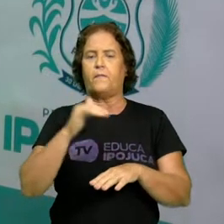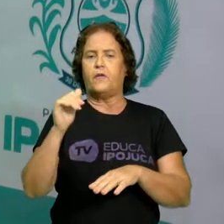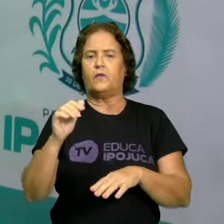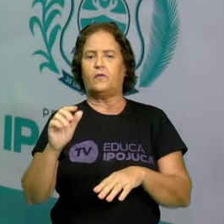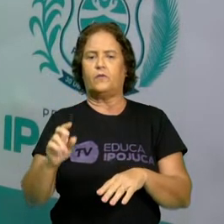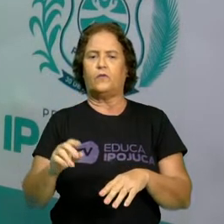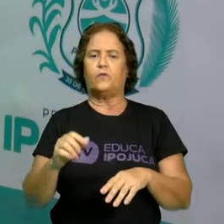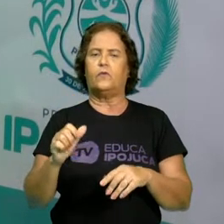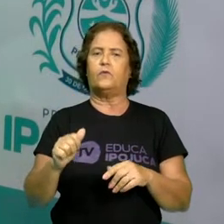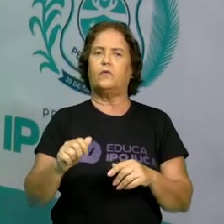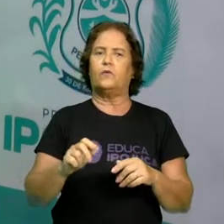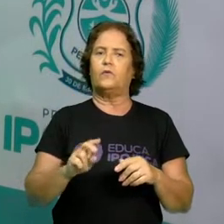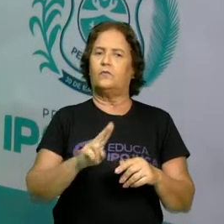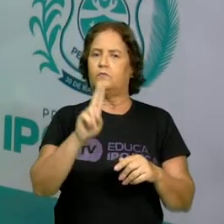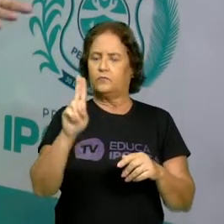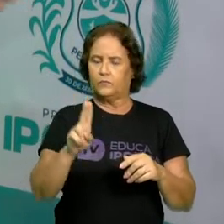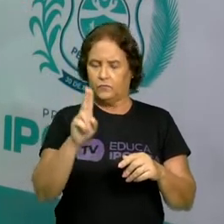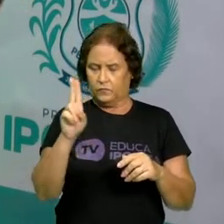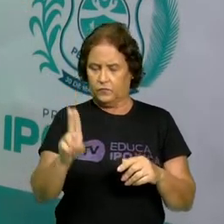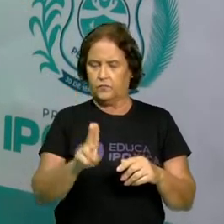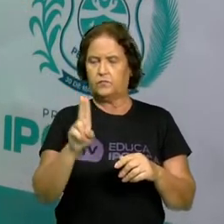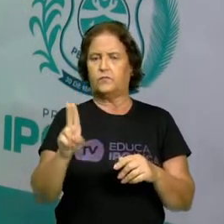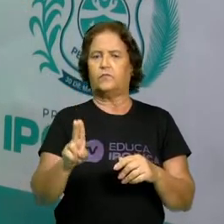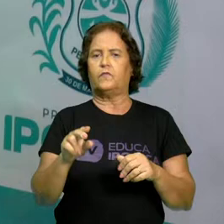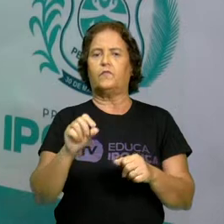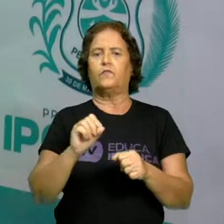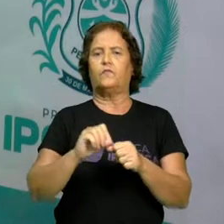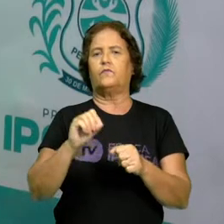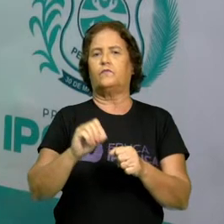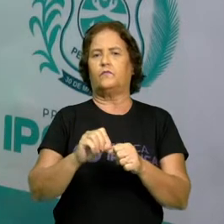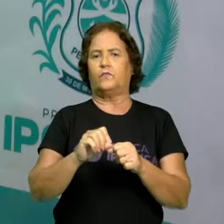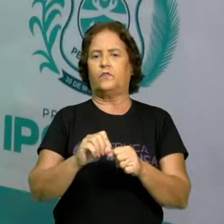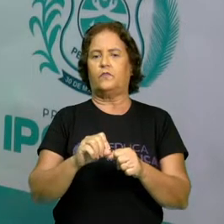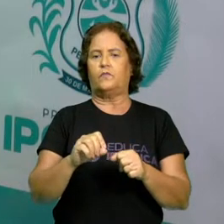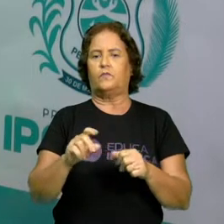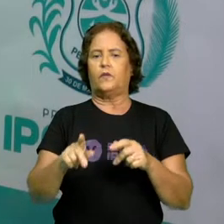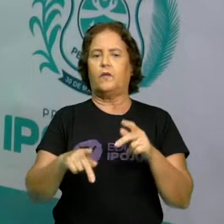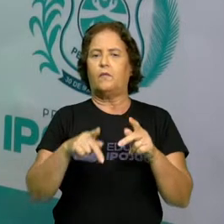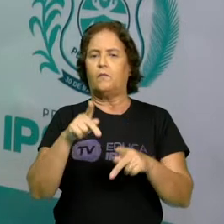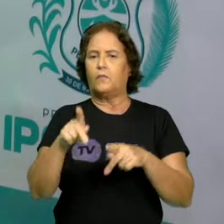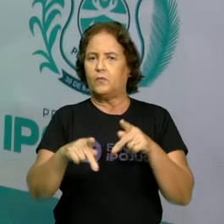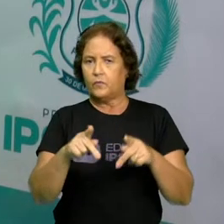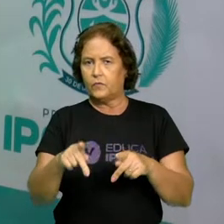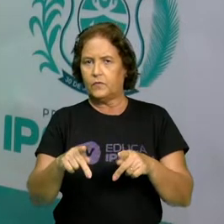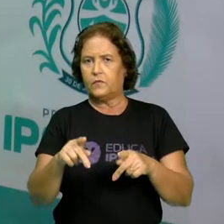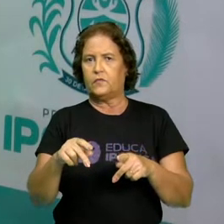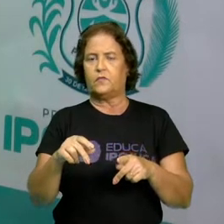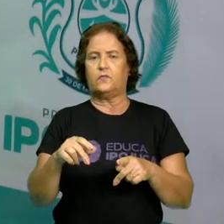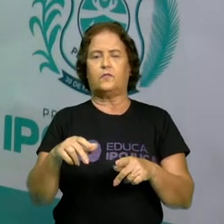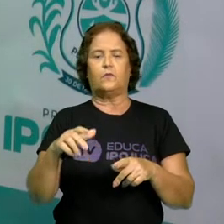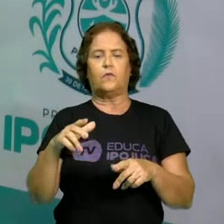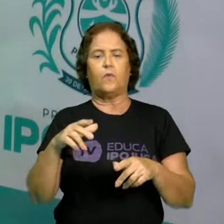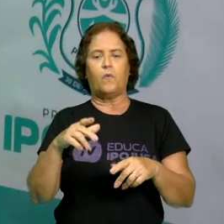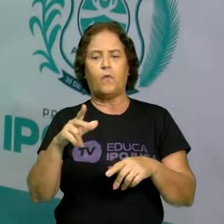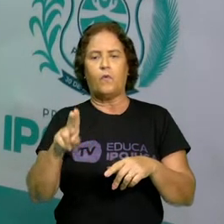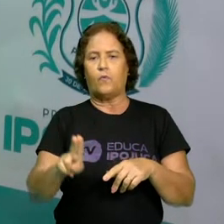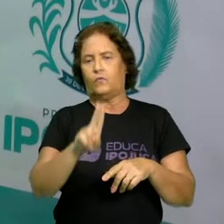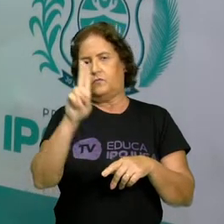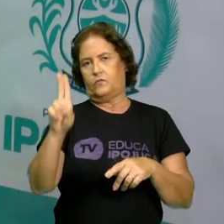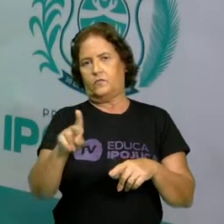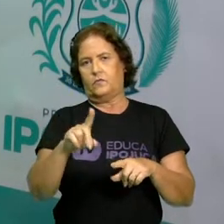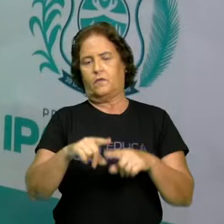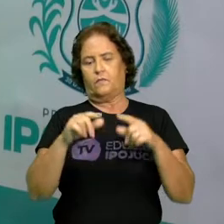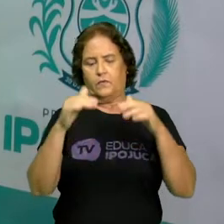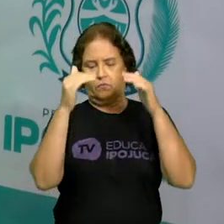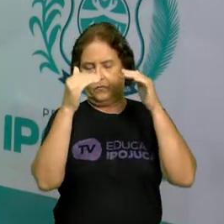porque eles foram construídos para ser usados pela população. Claro, com respeito e cuidado, para não agredir